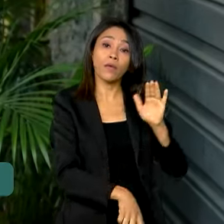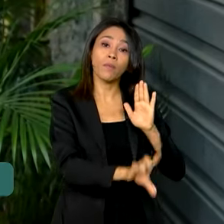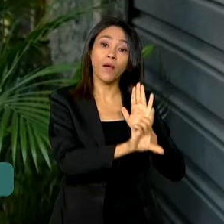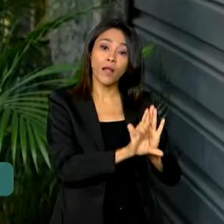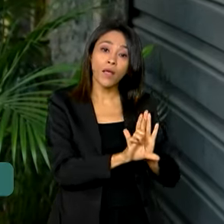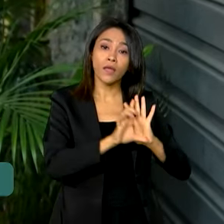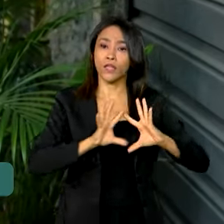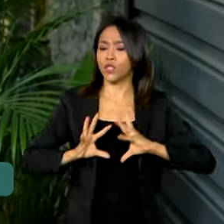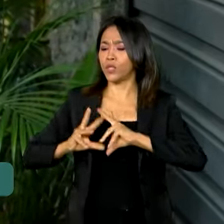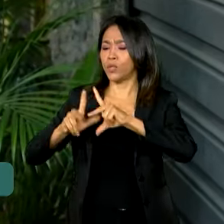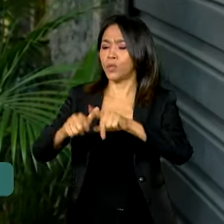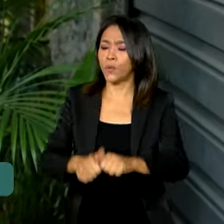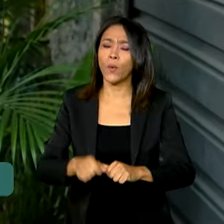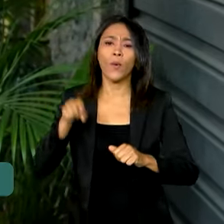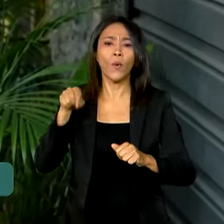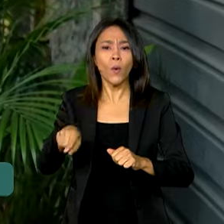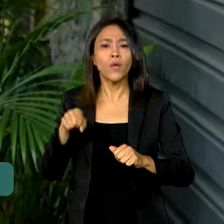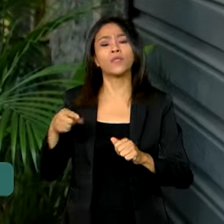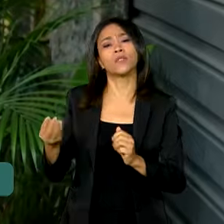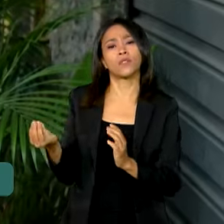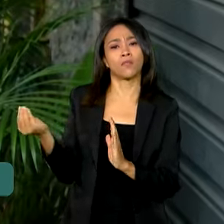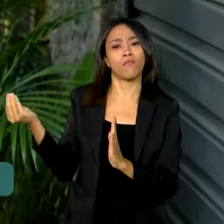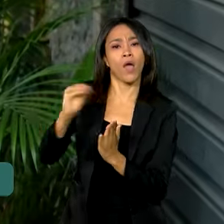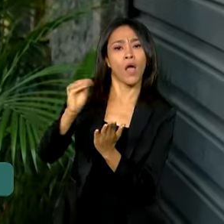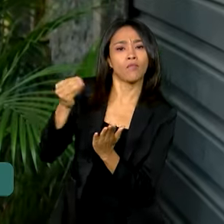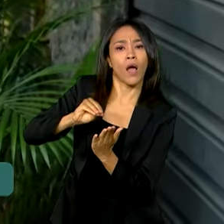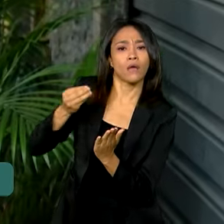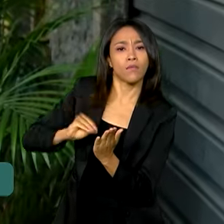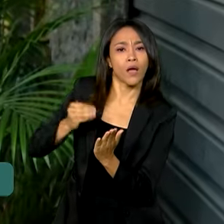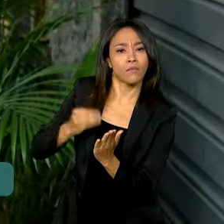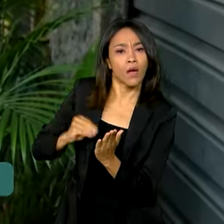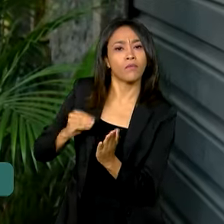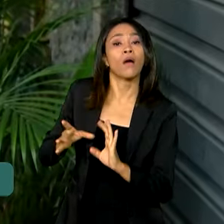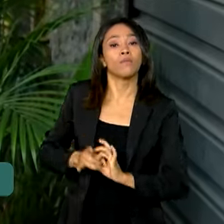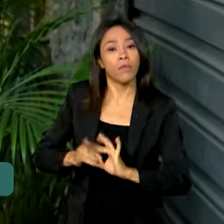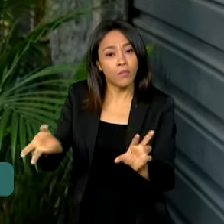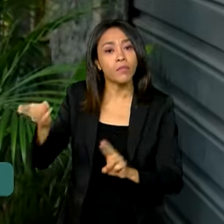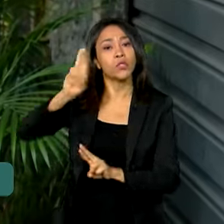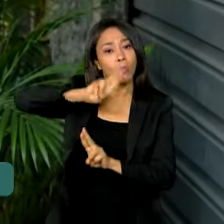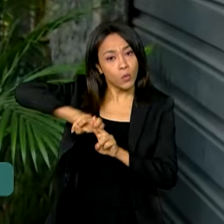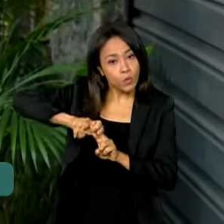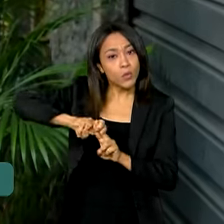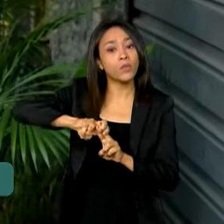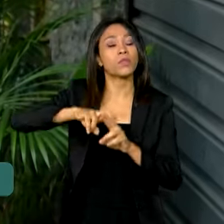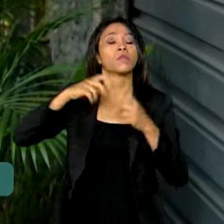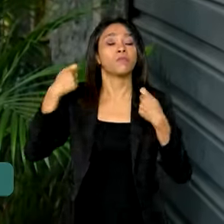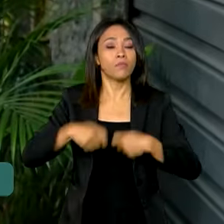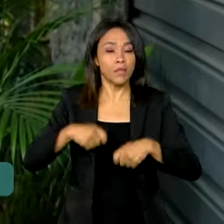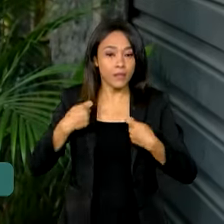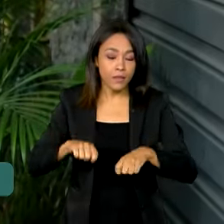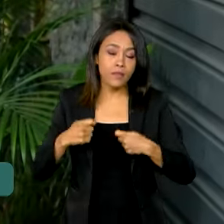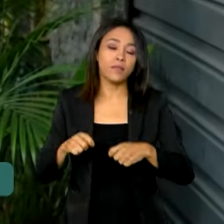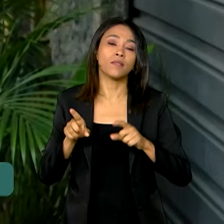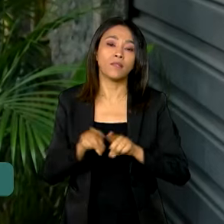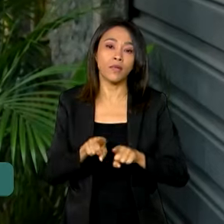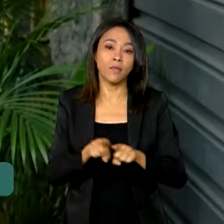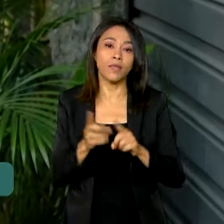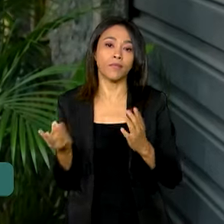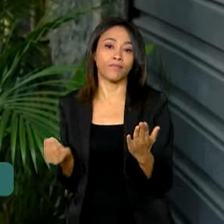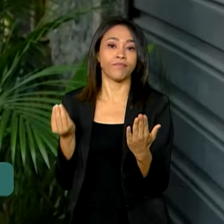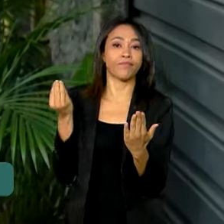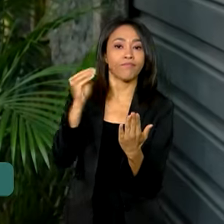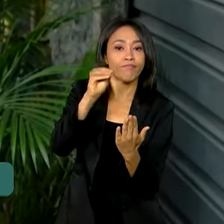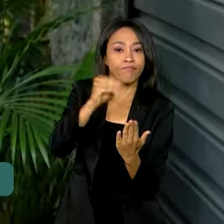que todas as tecnologias autorizadas pelo SUS devem ser autorizadas e incluídas no hall de atuação